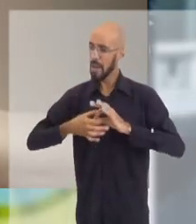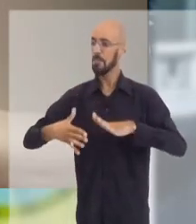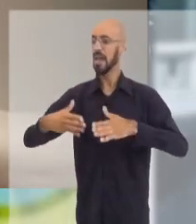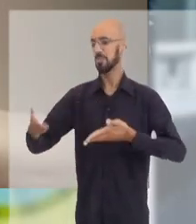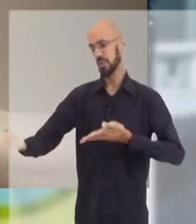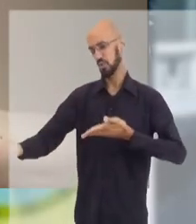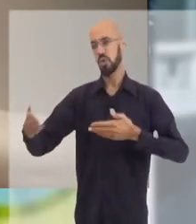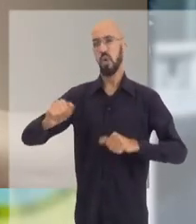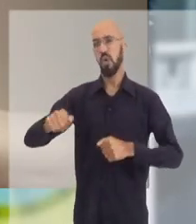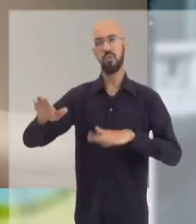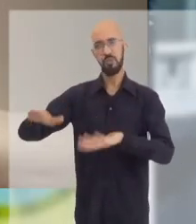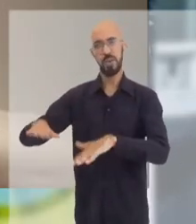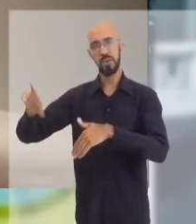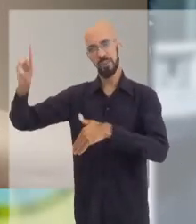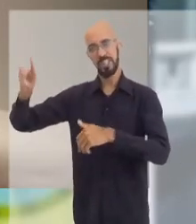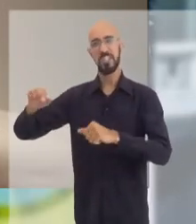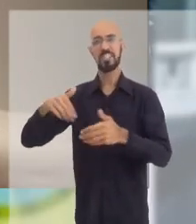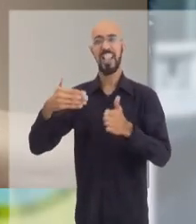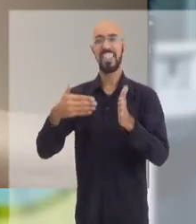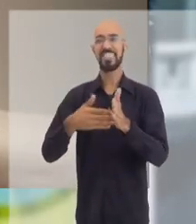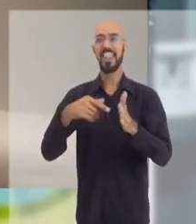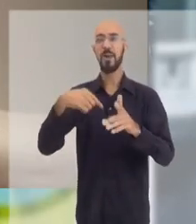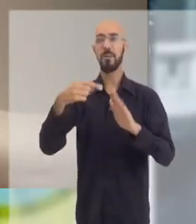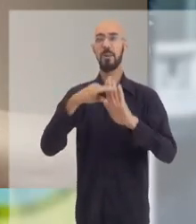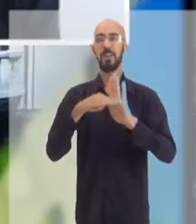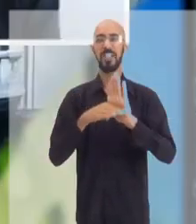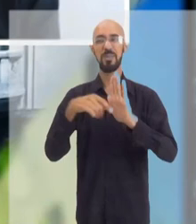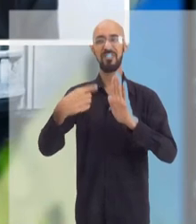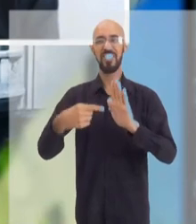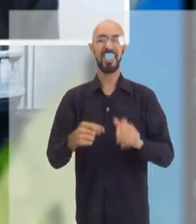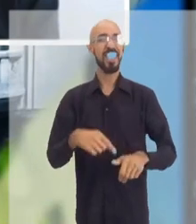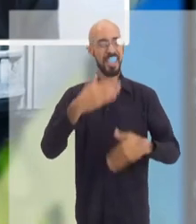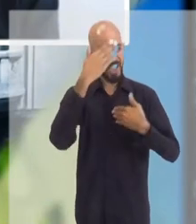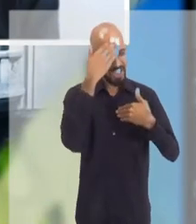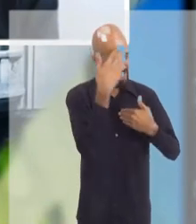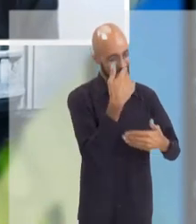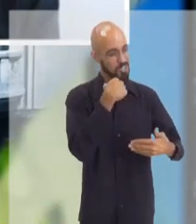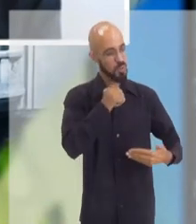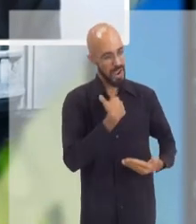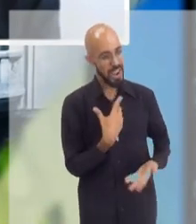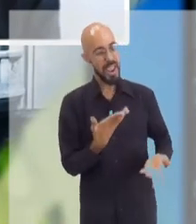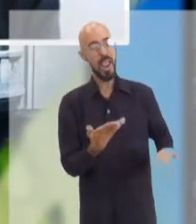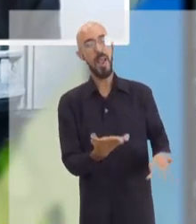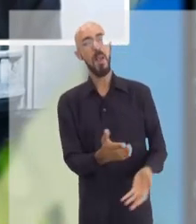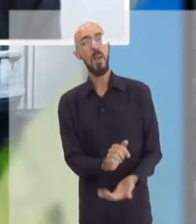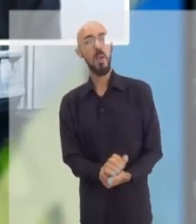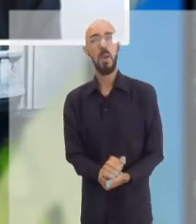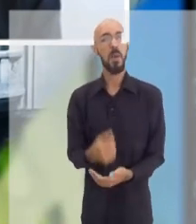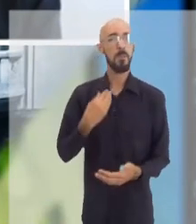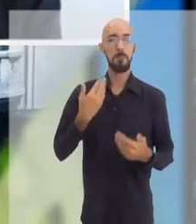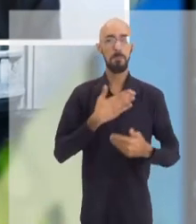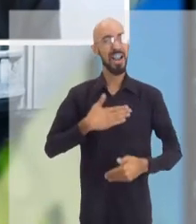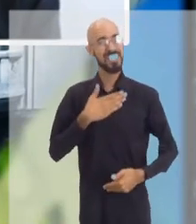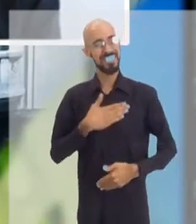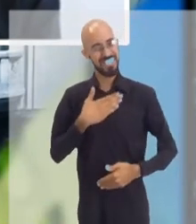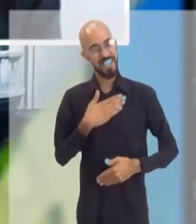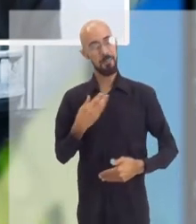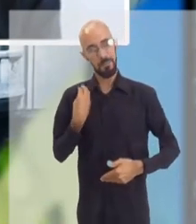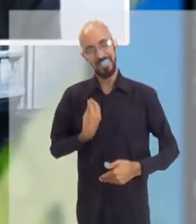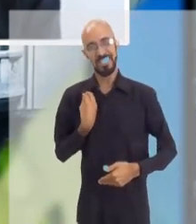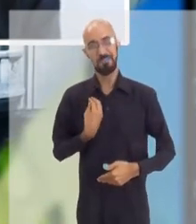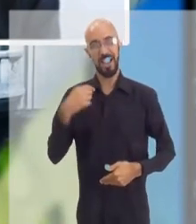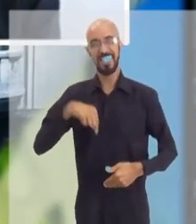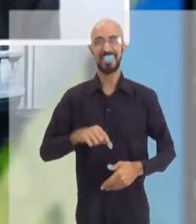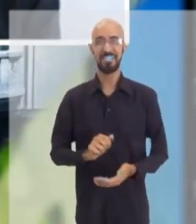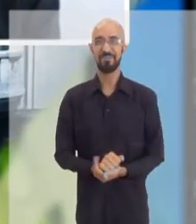O senhor seja bem-vindo sempre. Fique com Deus e até o próximo programa. Eu que agradeço, Cláudia. Um bom dia, é prazer sempre participar aqui com